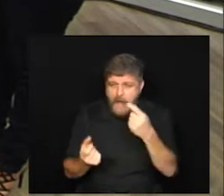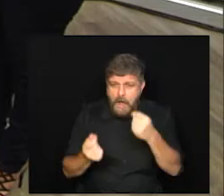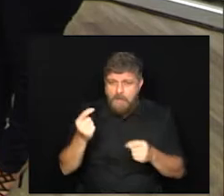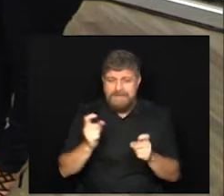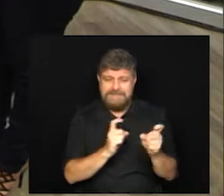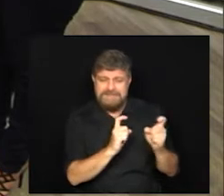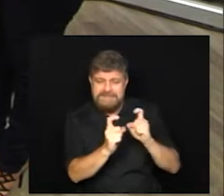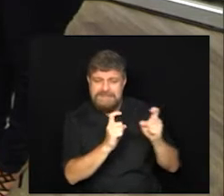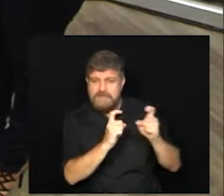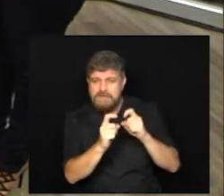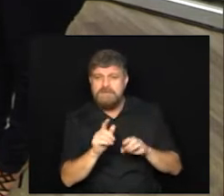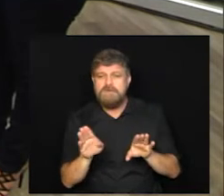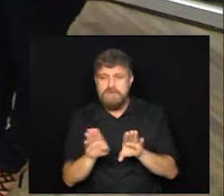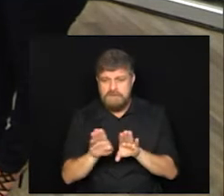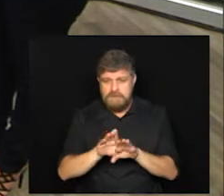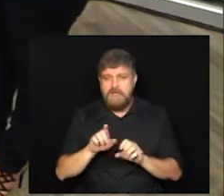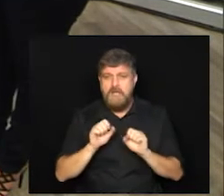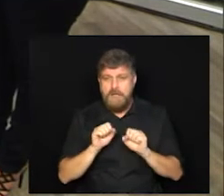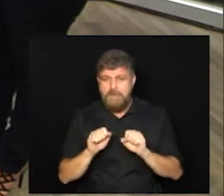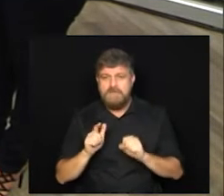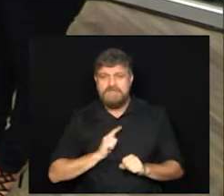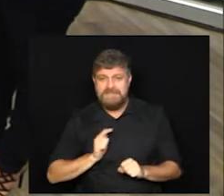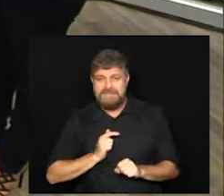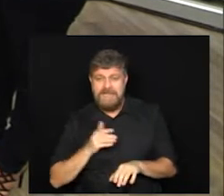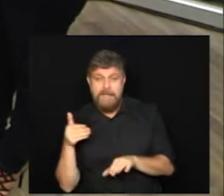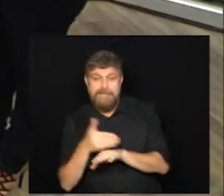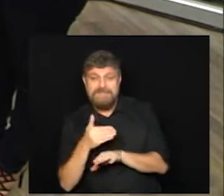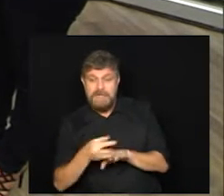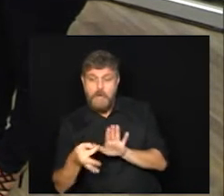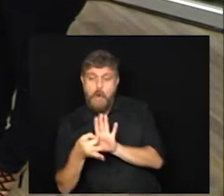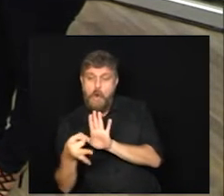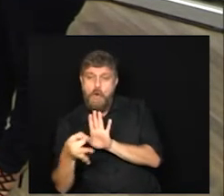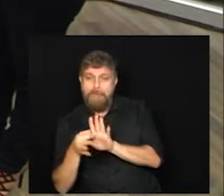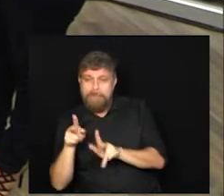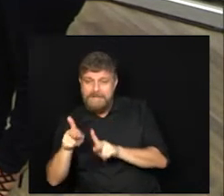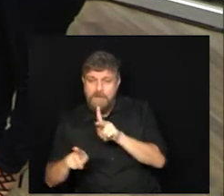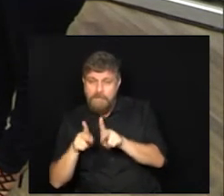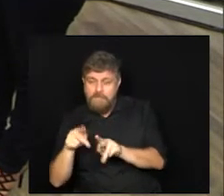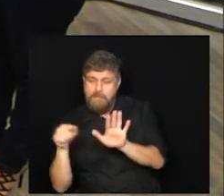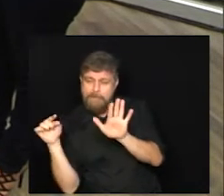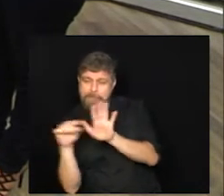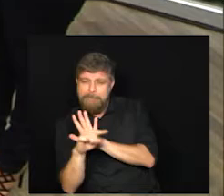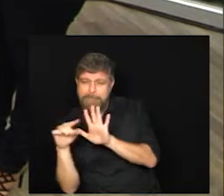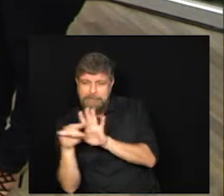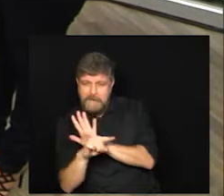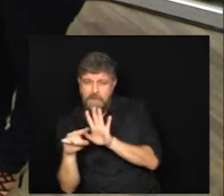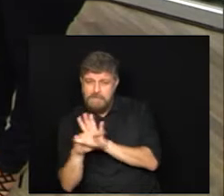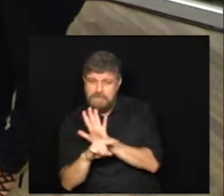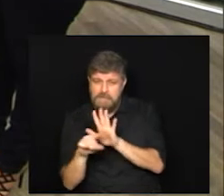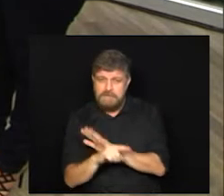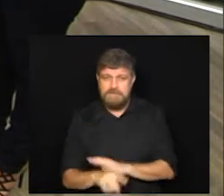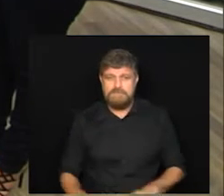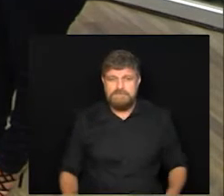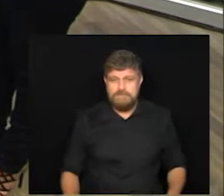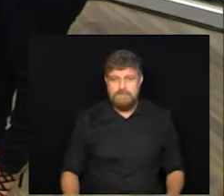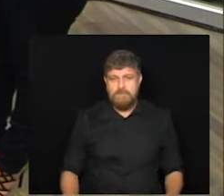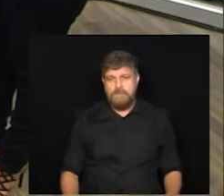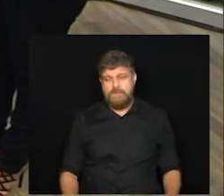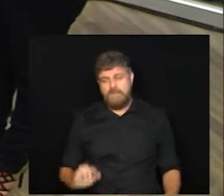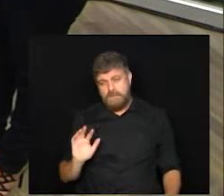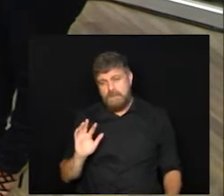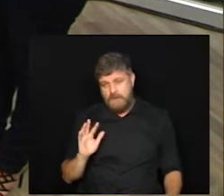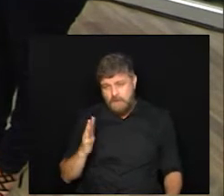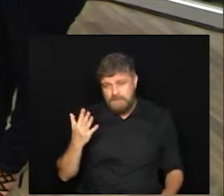reuniões elas também permitem a participação com perguntas da população e é aí que então